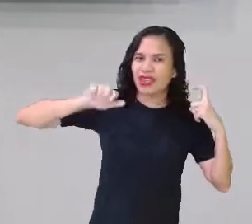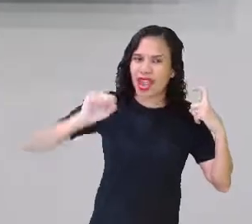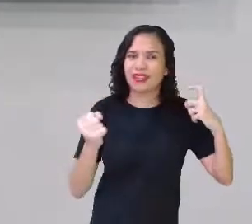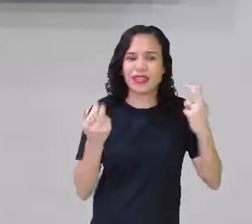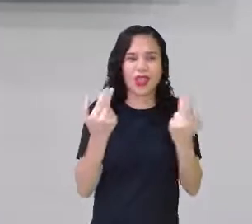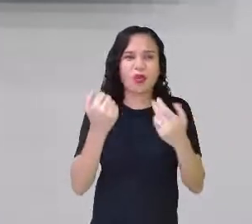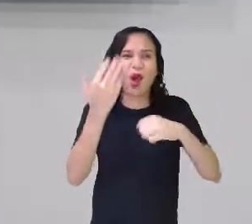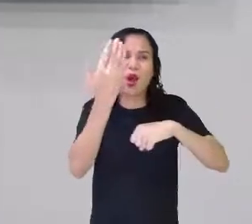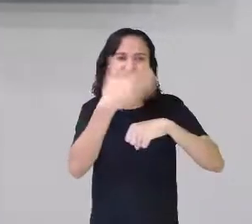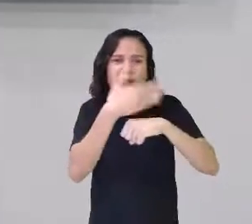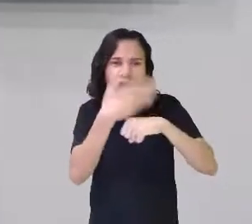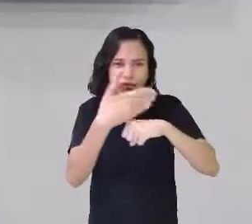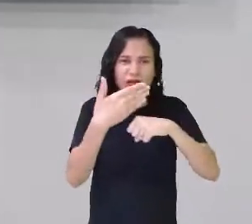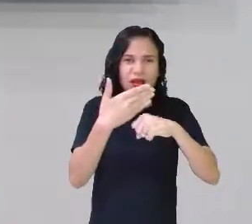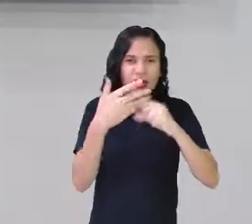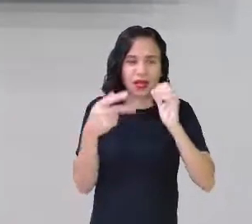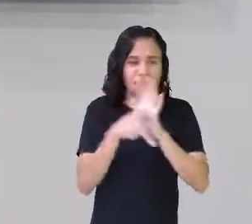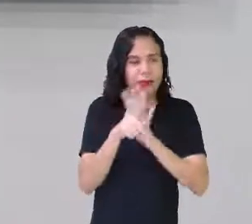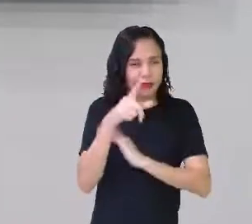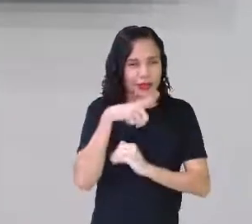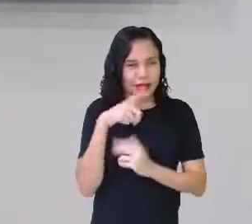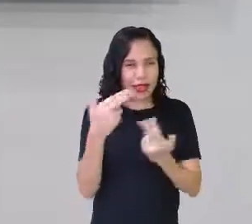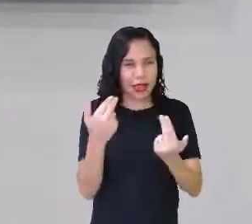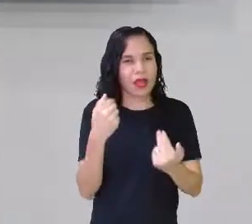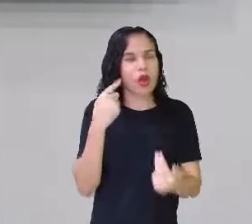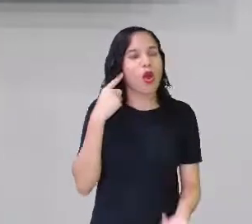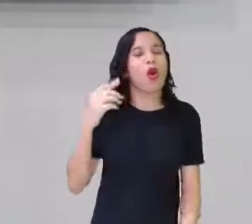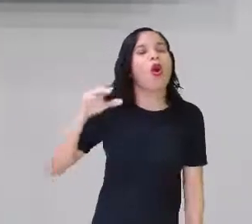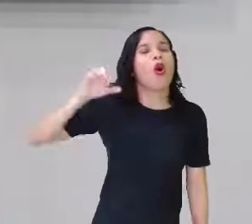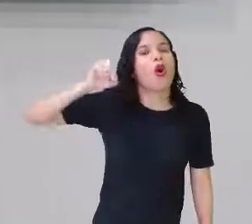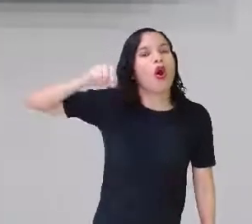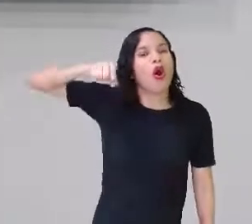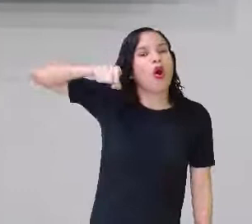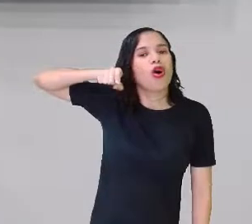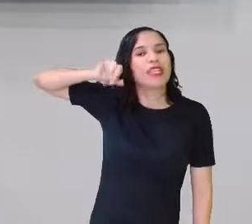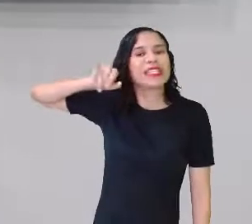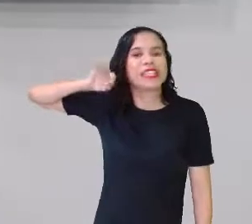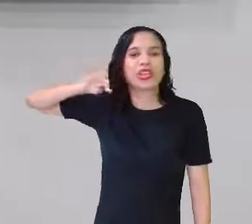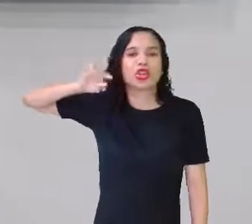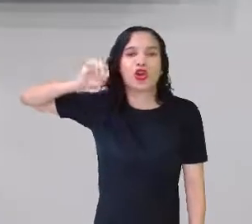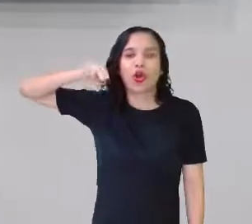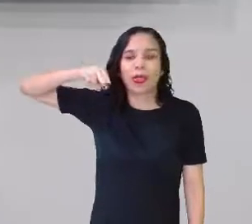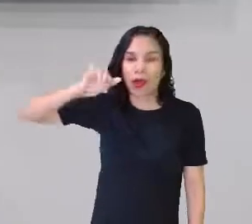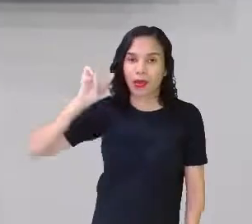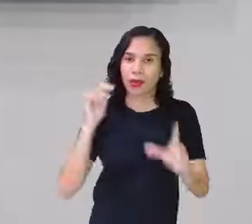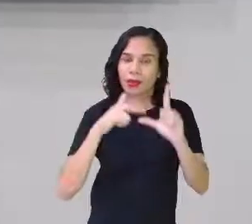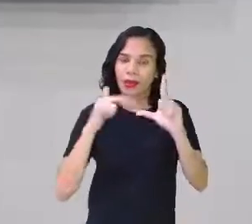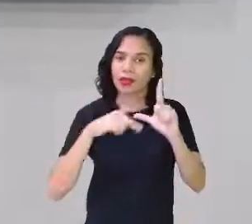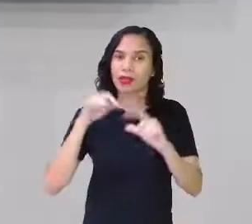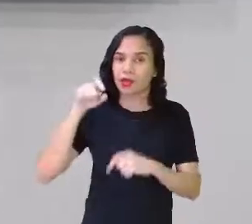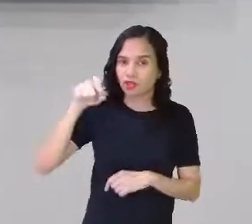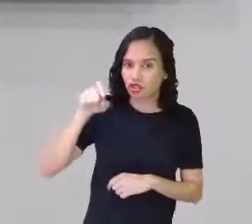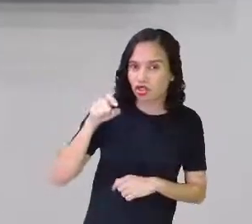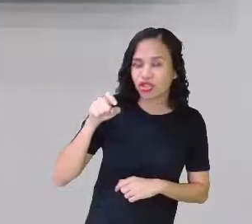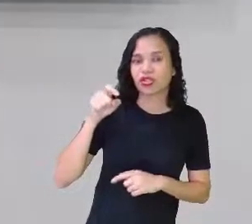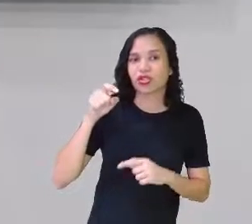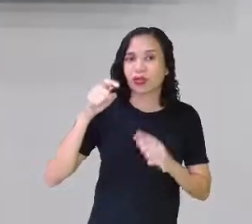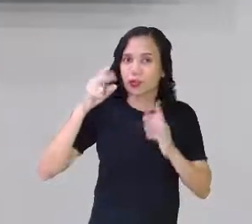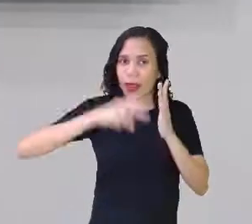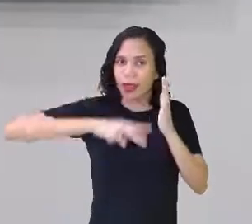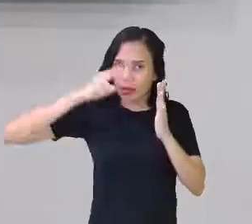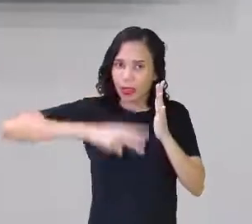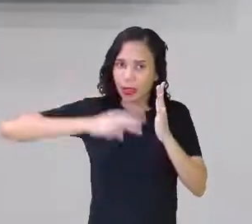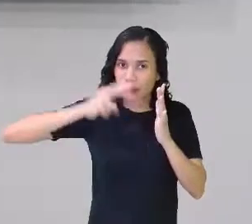o táxi, boxing. Então, oxítona. Escreve com a letrinha X, mas se lê que